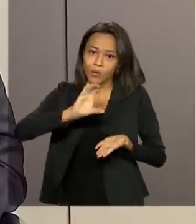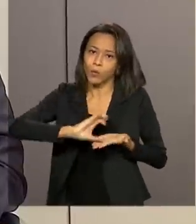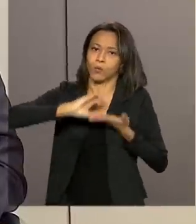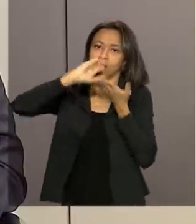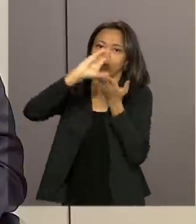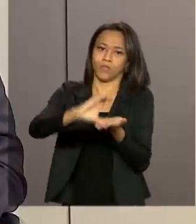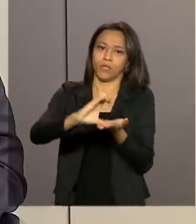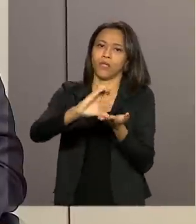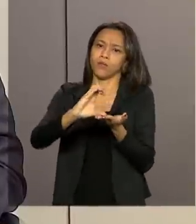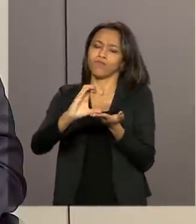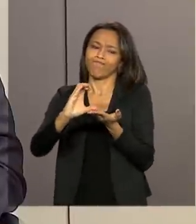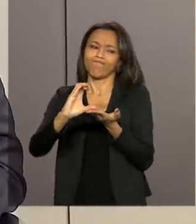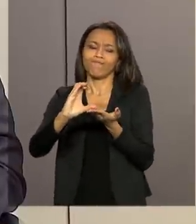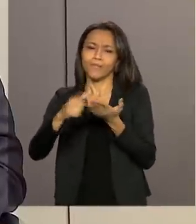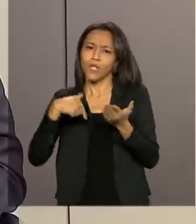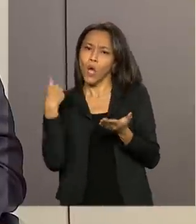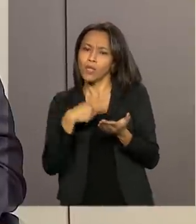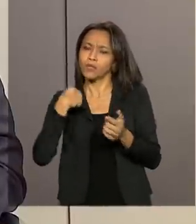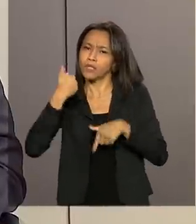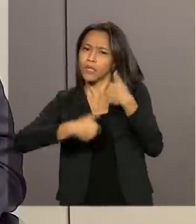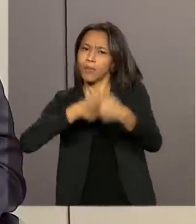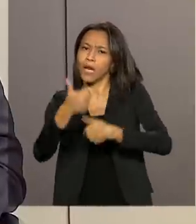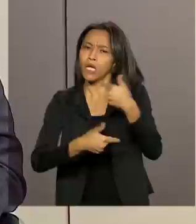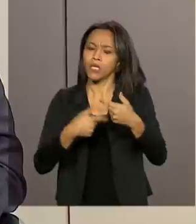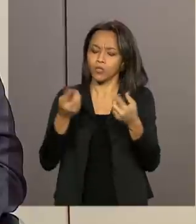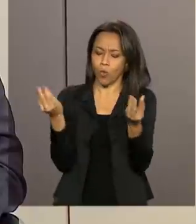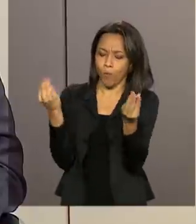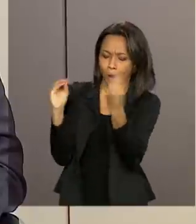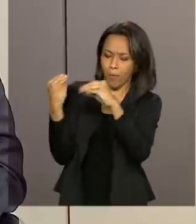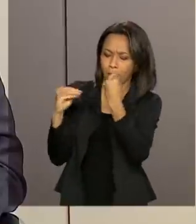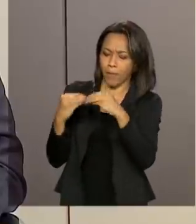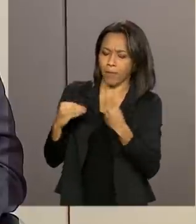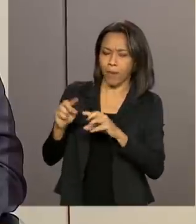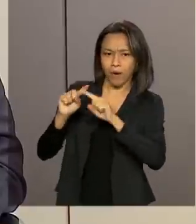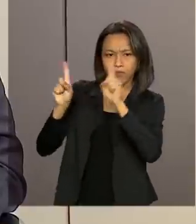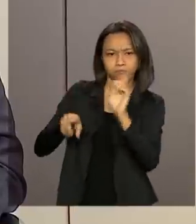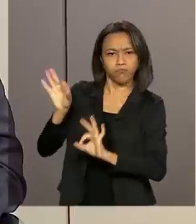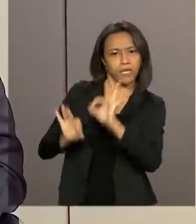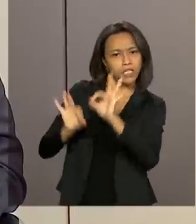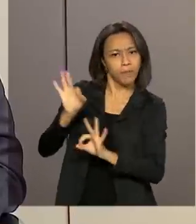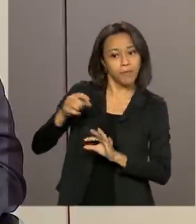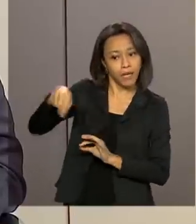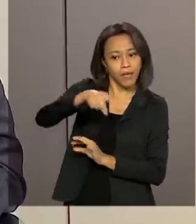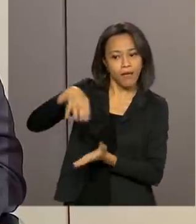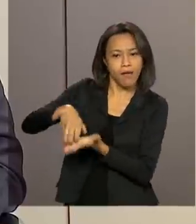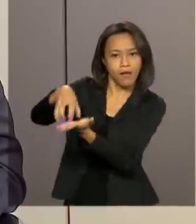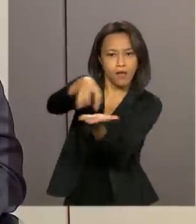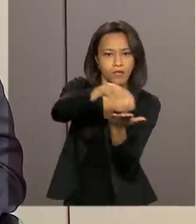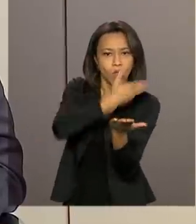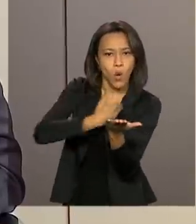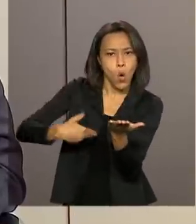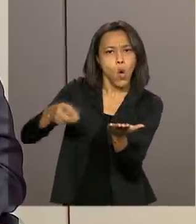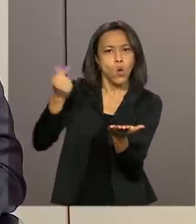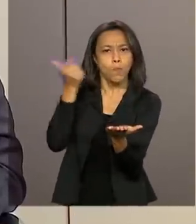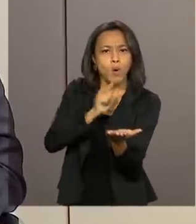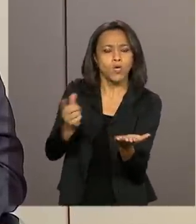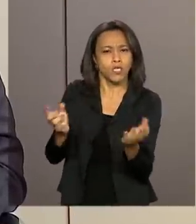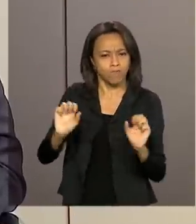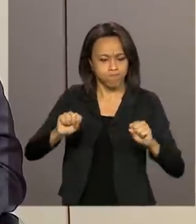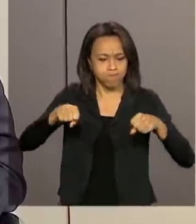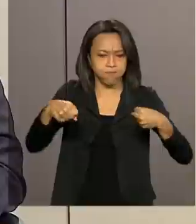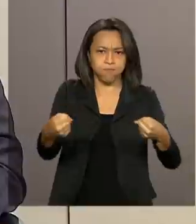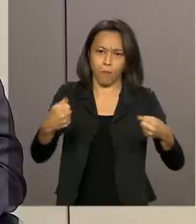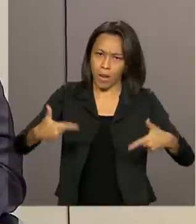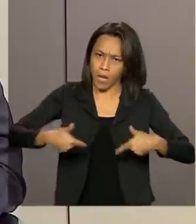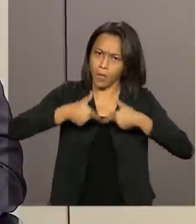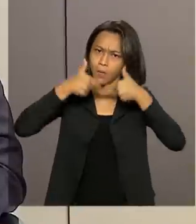estamos trabalhando no sentido de termos um planejamento para que essas agências recuperem sua capacidade operacional e,